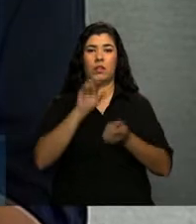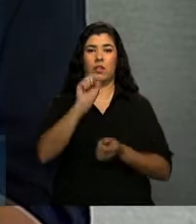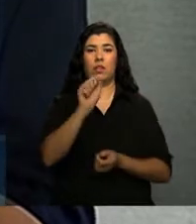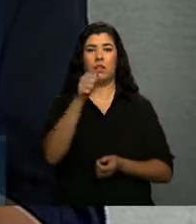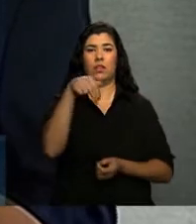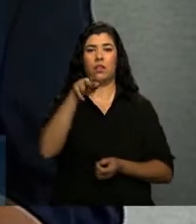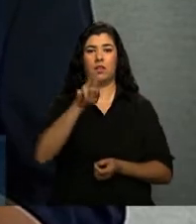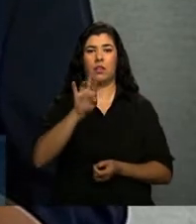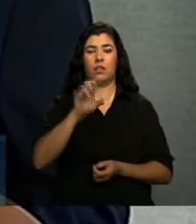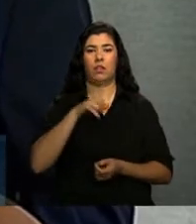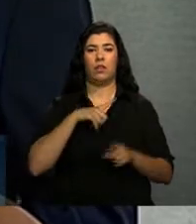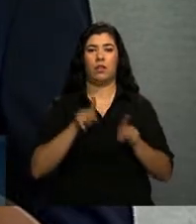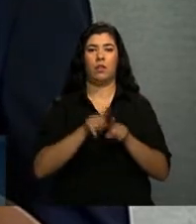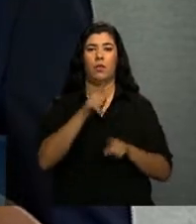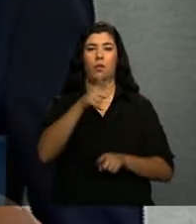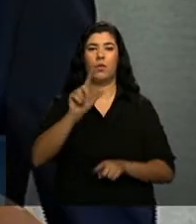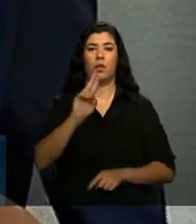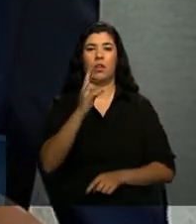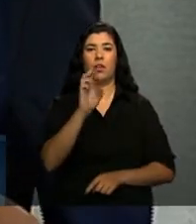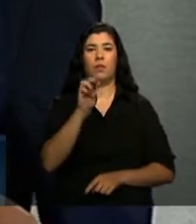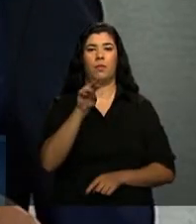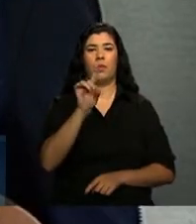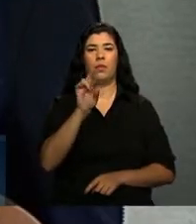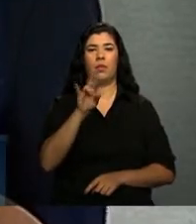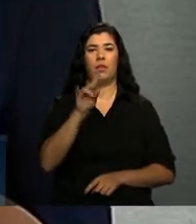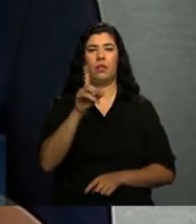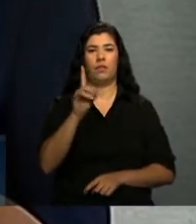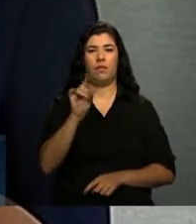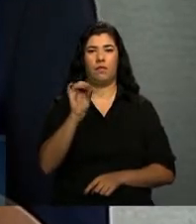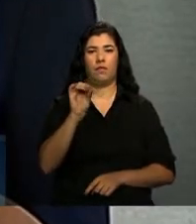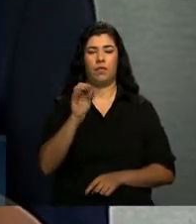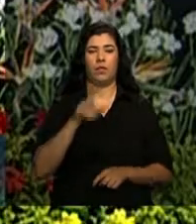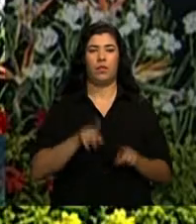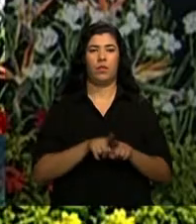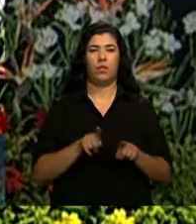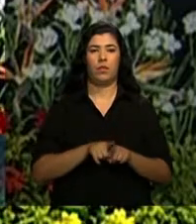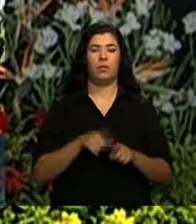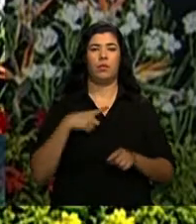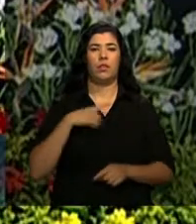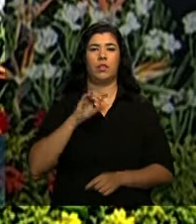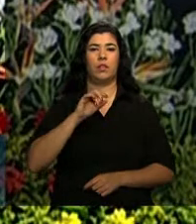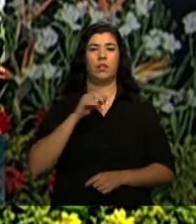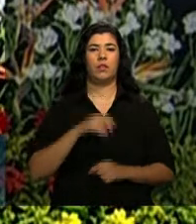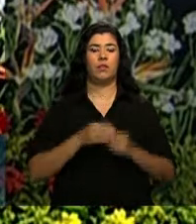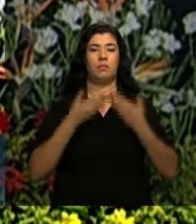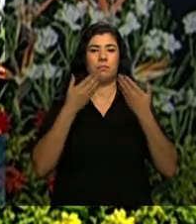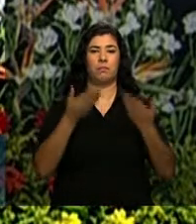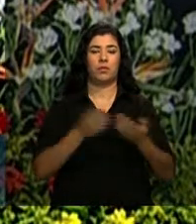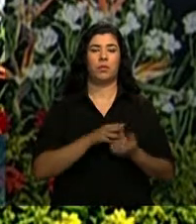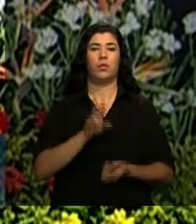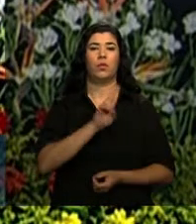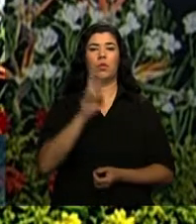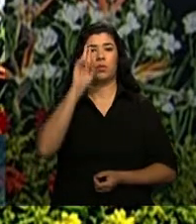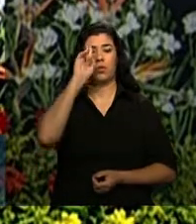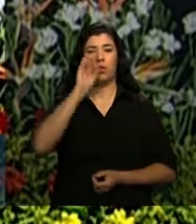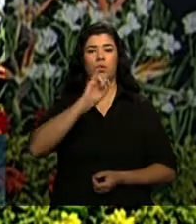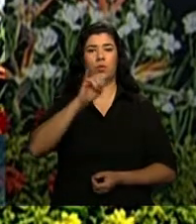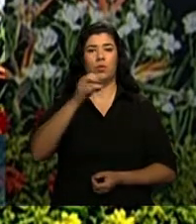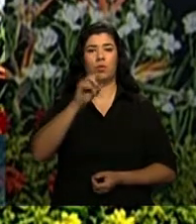fará uso da palavra o senhor coordenador-geral de sangue e hemoderivados, João Paulo Bácara de Araújo.